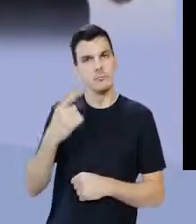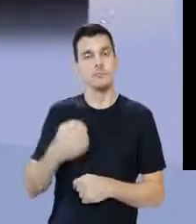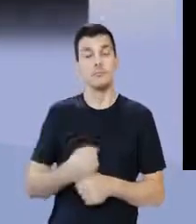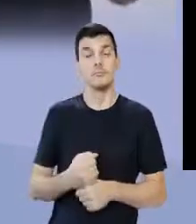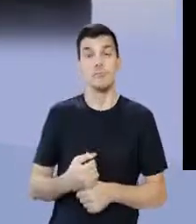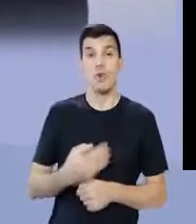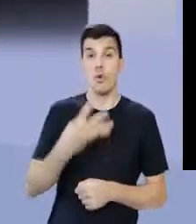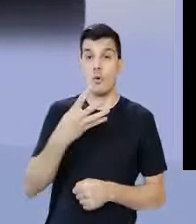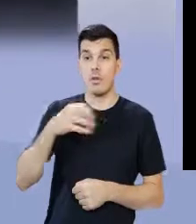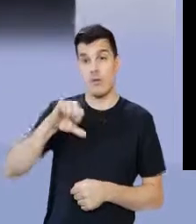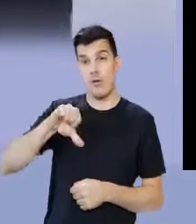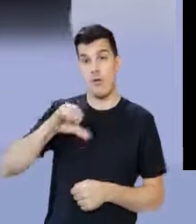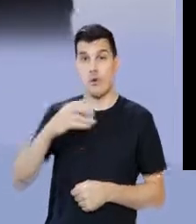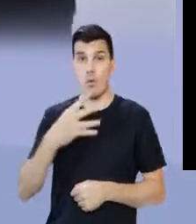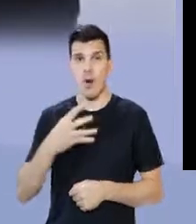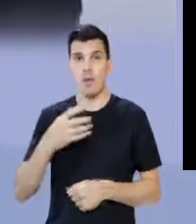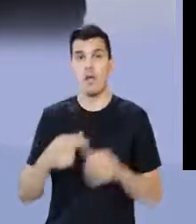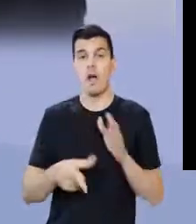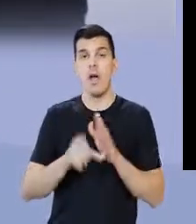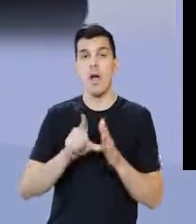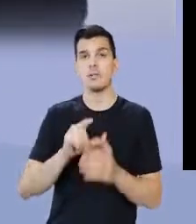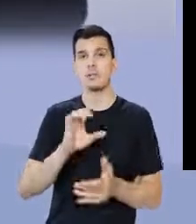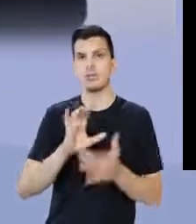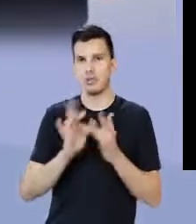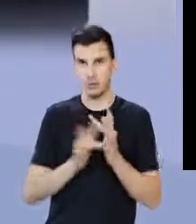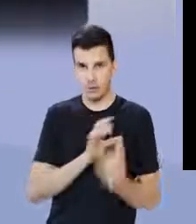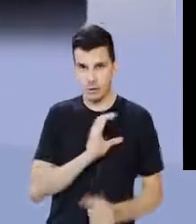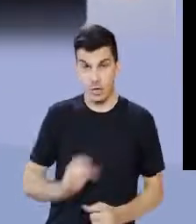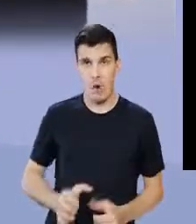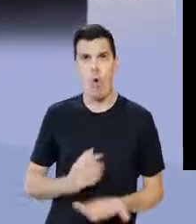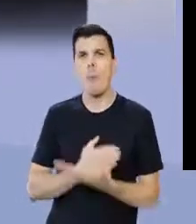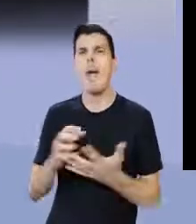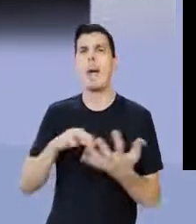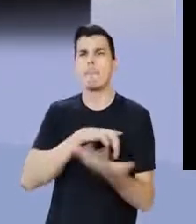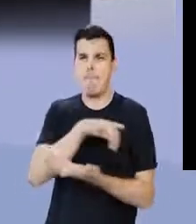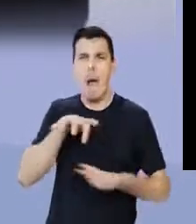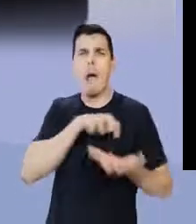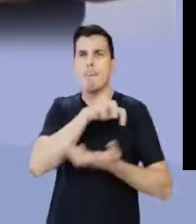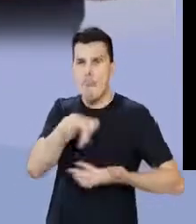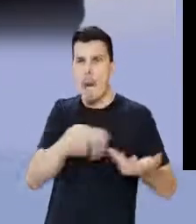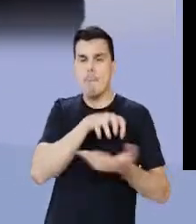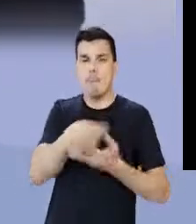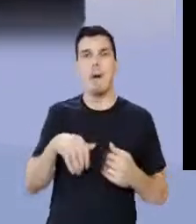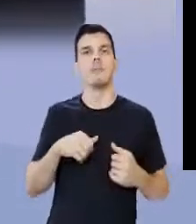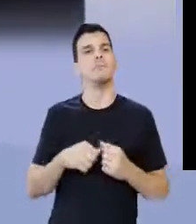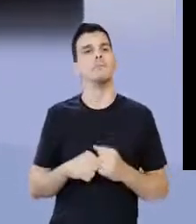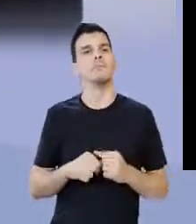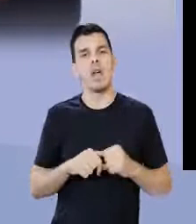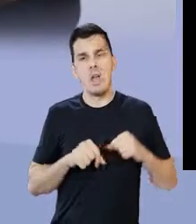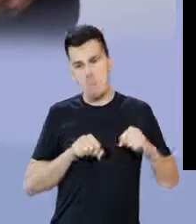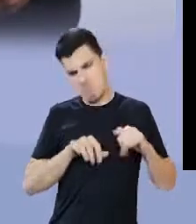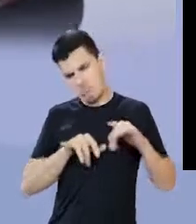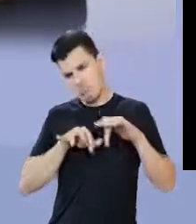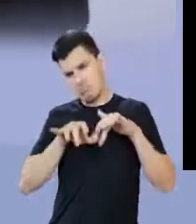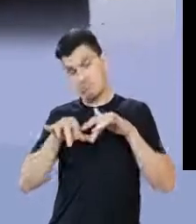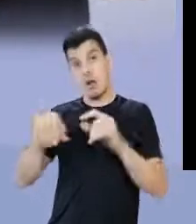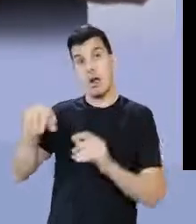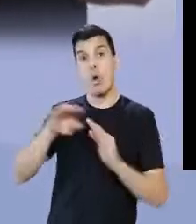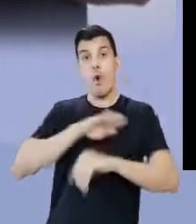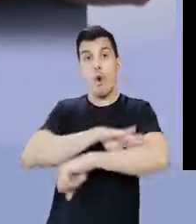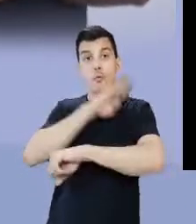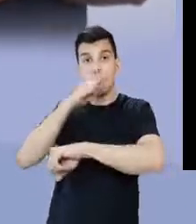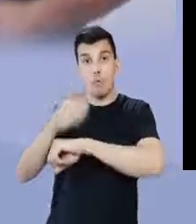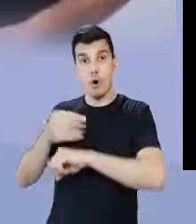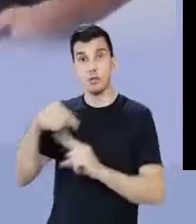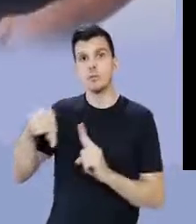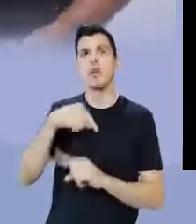e em 494 de Cristo resolvem fazer a primeira greve geral da história. Isso. Eles fogem para o monte sagrado, o